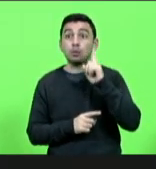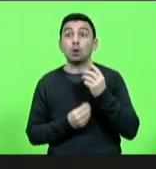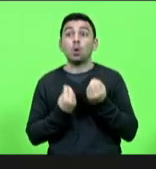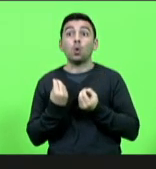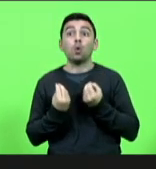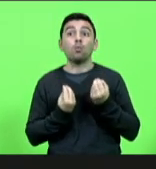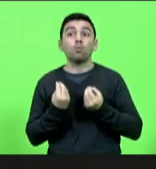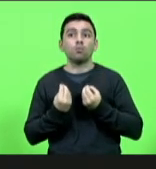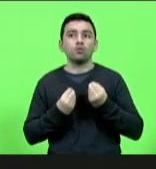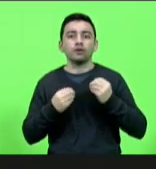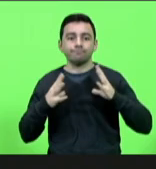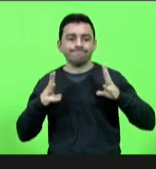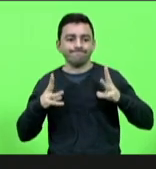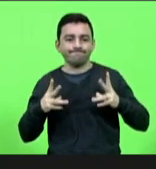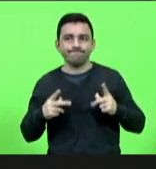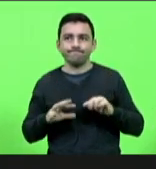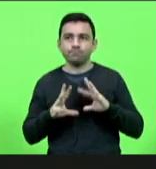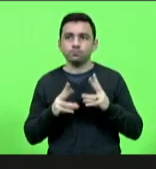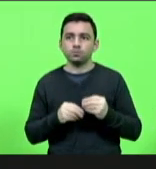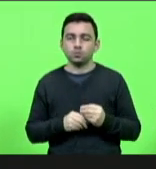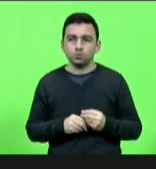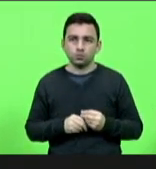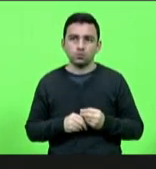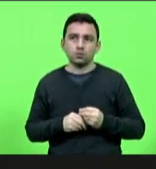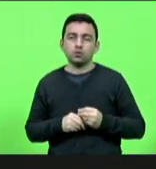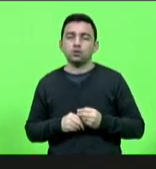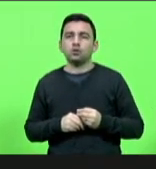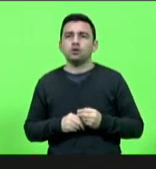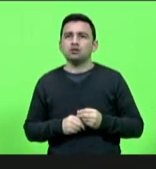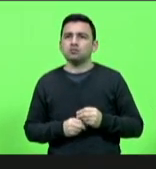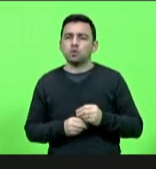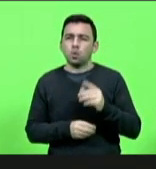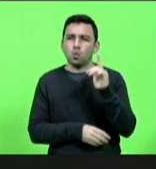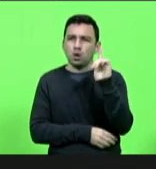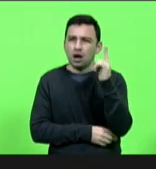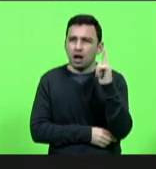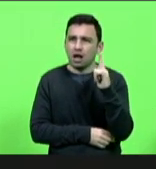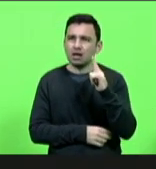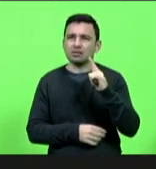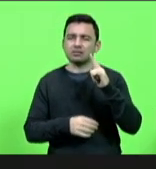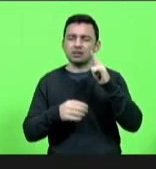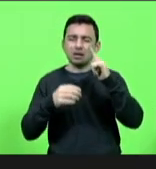questões sanitárias Mato Grosso Goiás Idem Amazonas